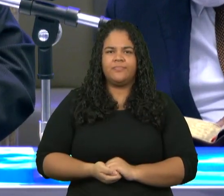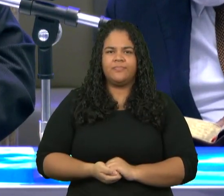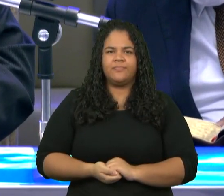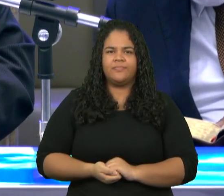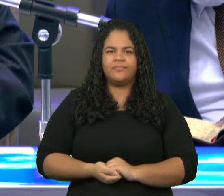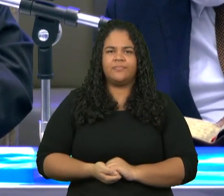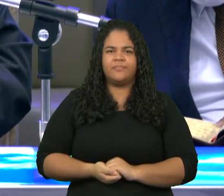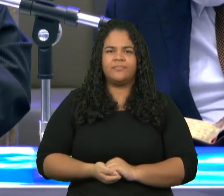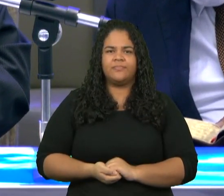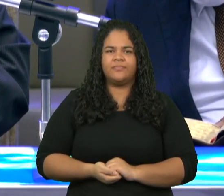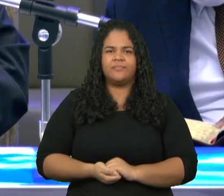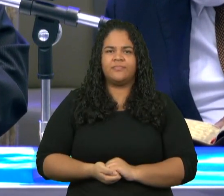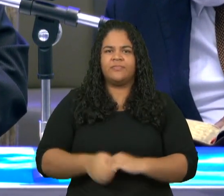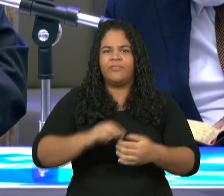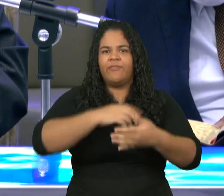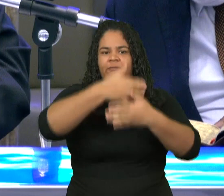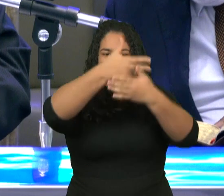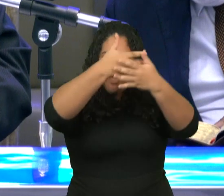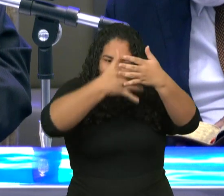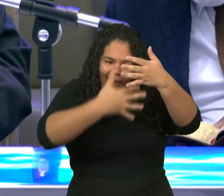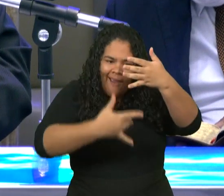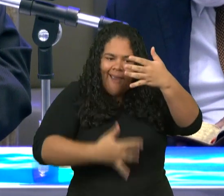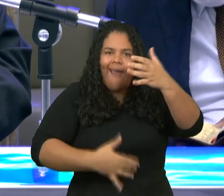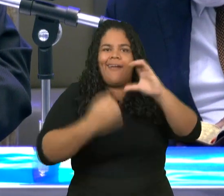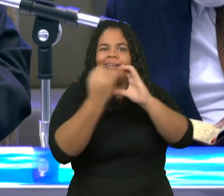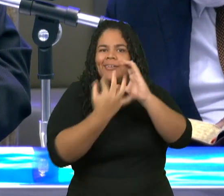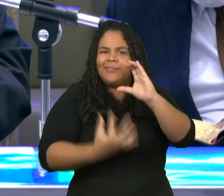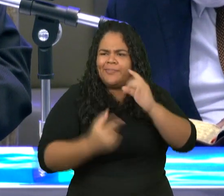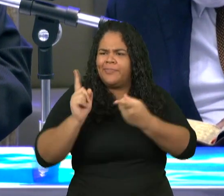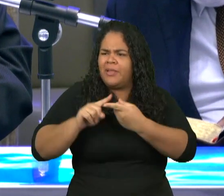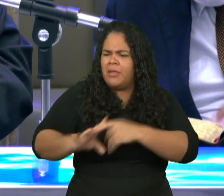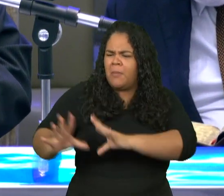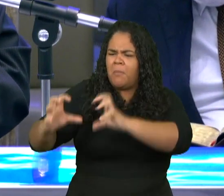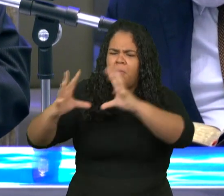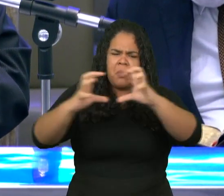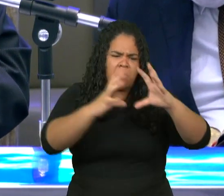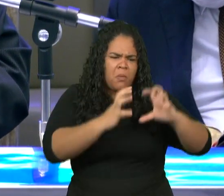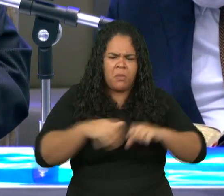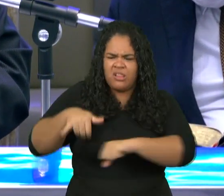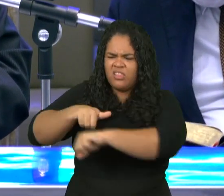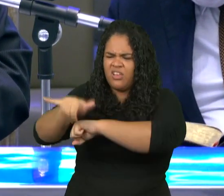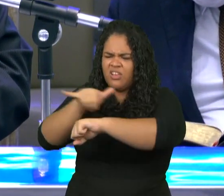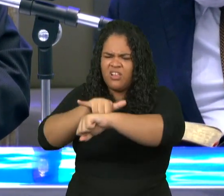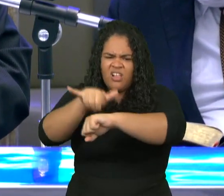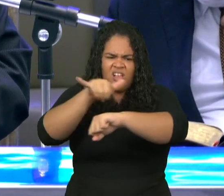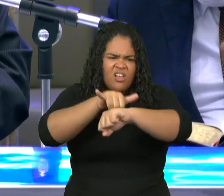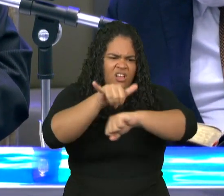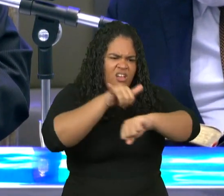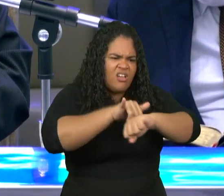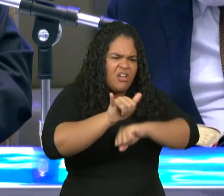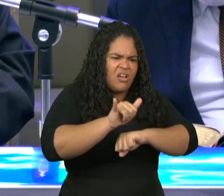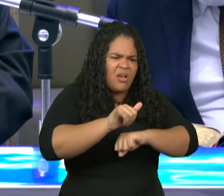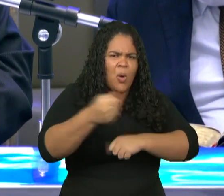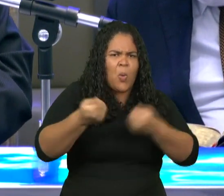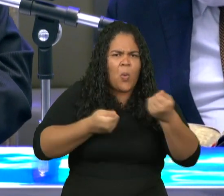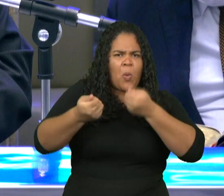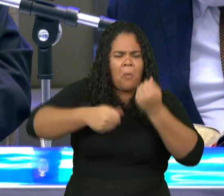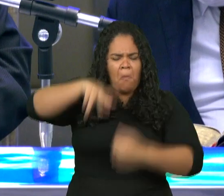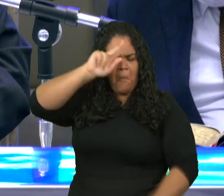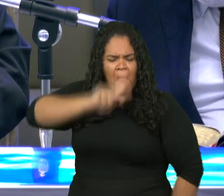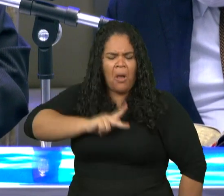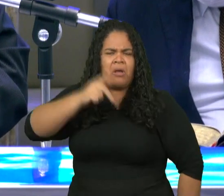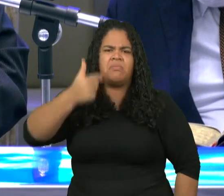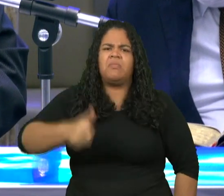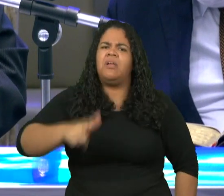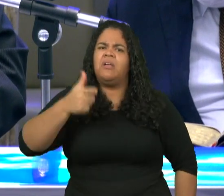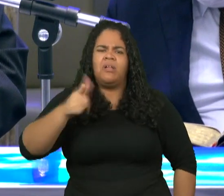Depois diz, irreconciliáveis, caluniadores, incontinentes, cruéis, sem amor